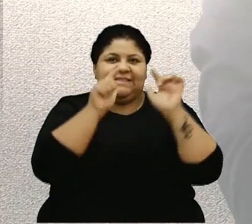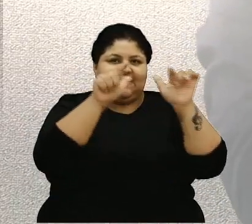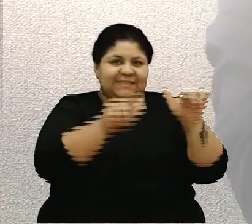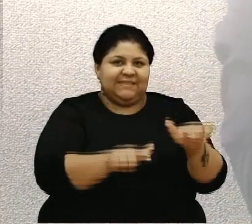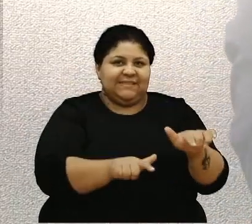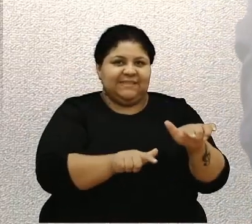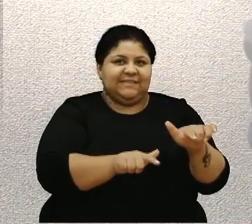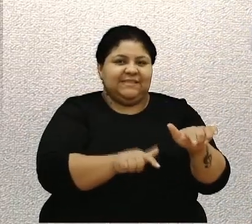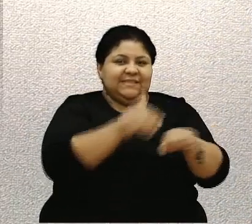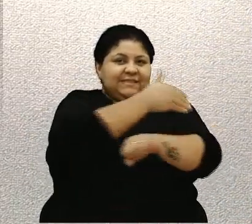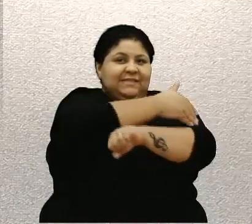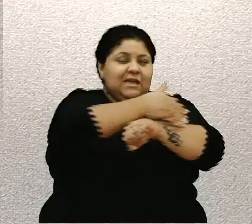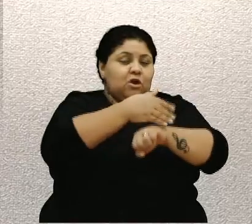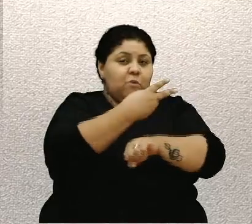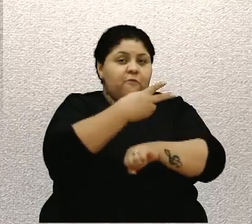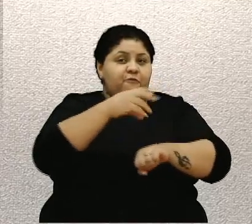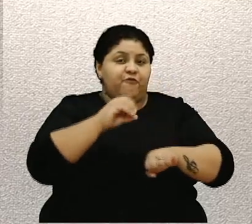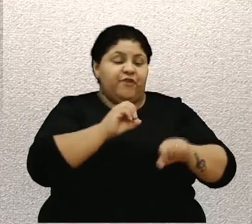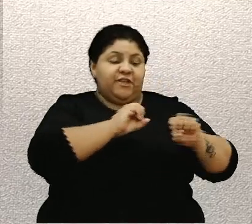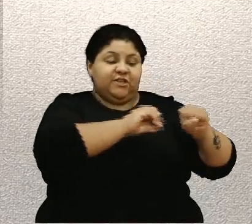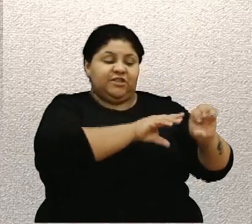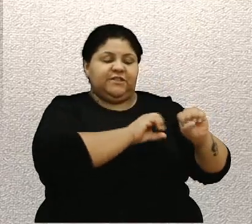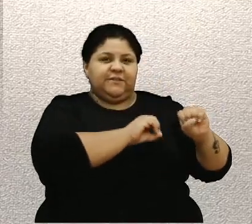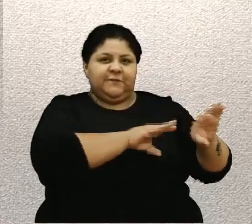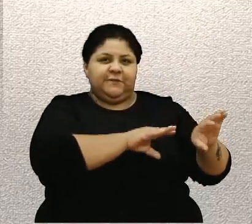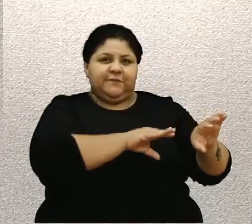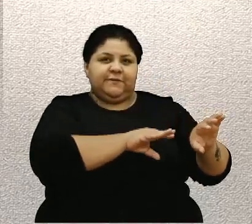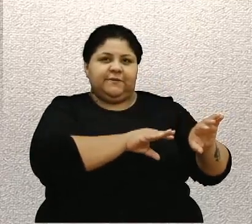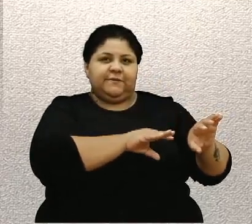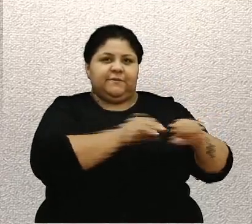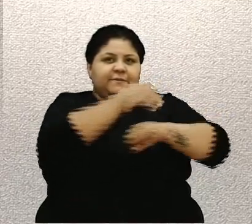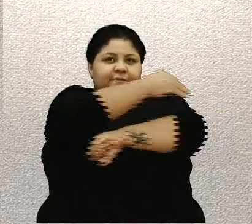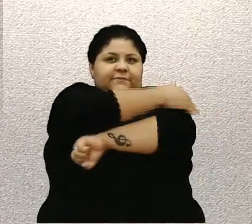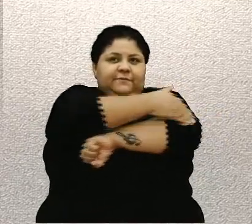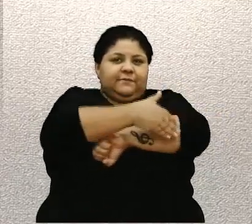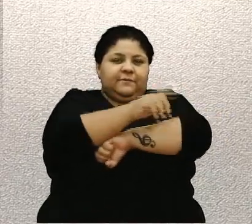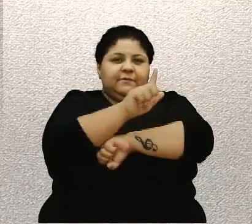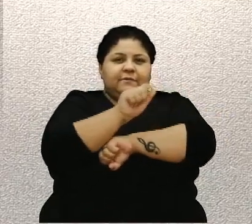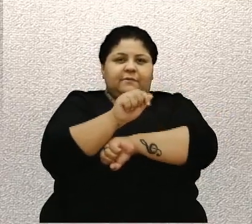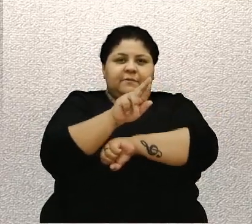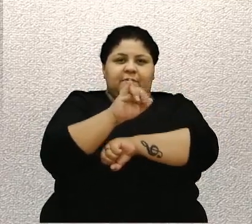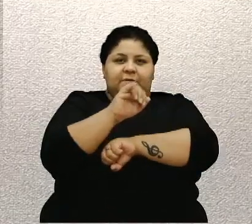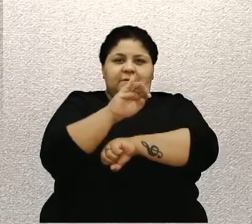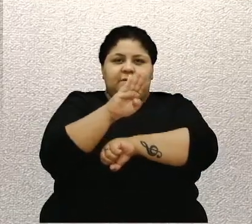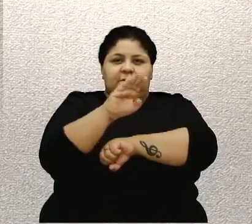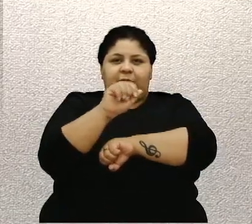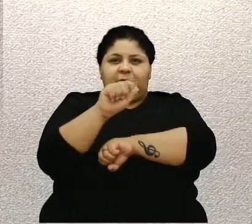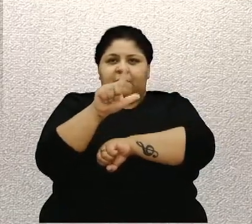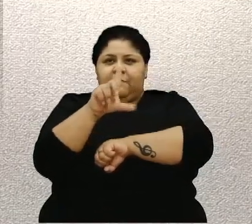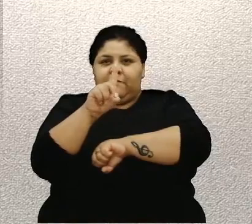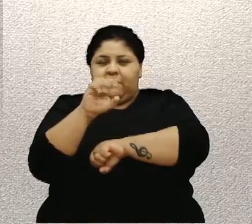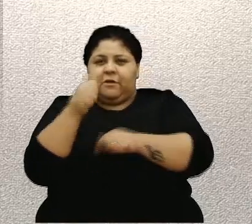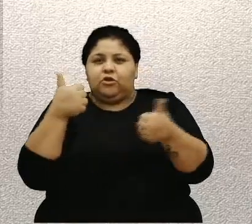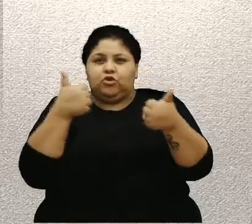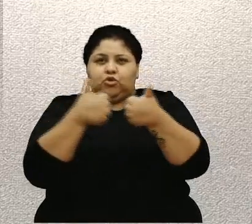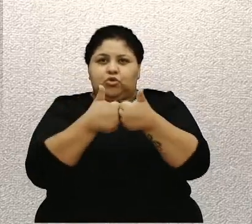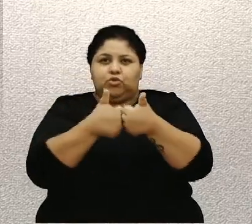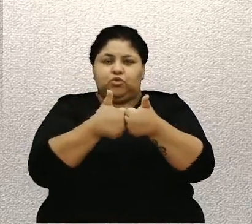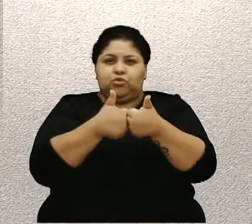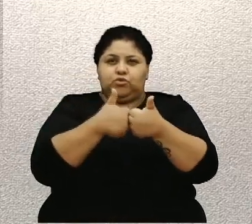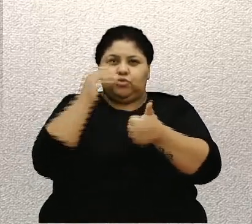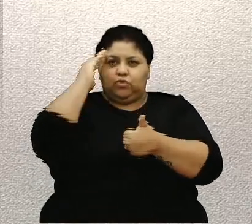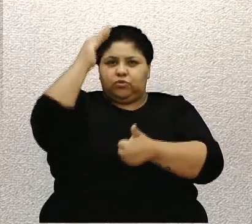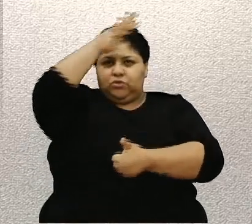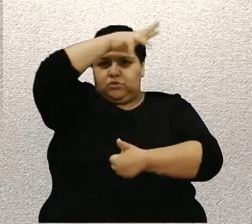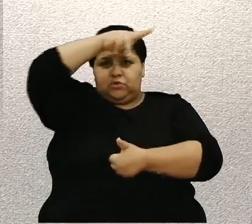20 de setembro, esquina com a Garibaldi, ali ao lado da Guarda Municipal. E a inauguração